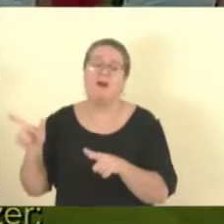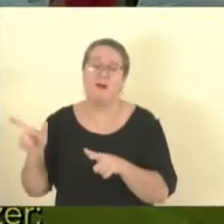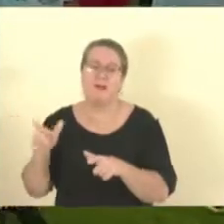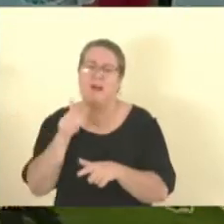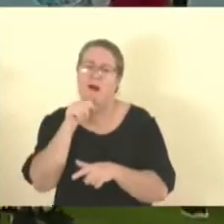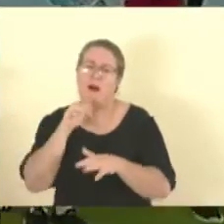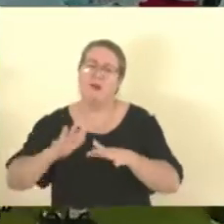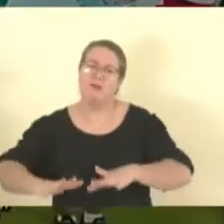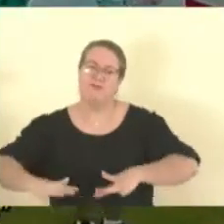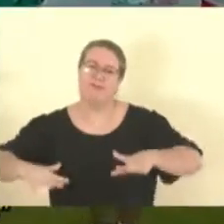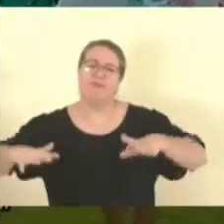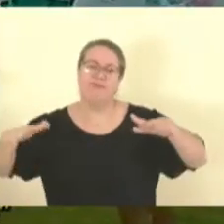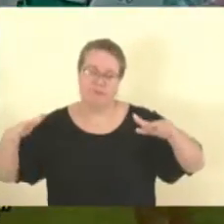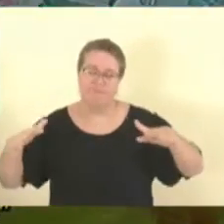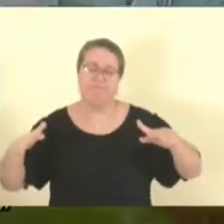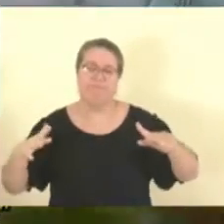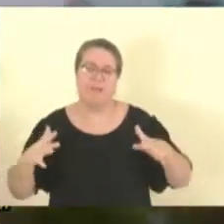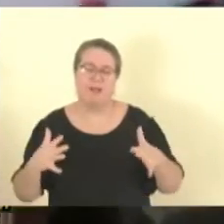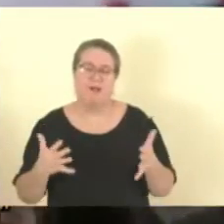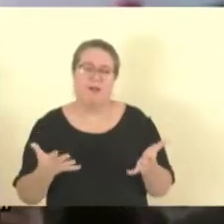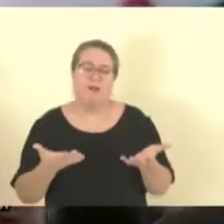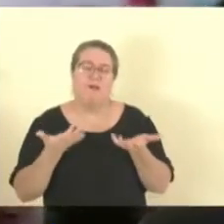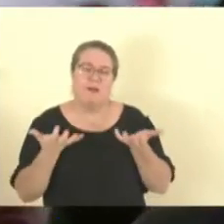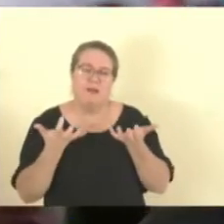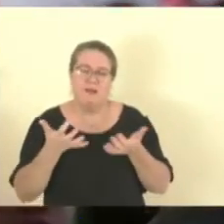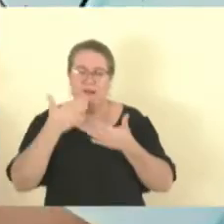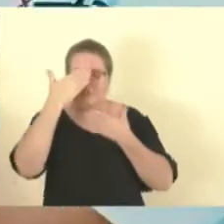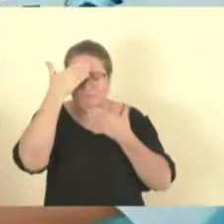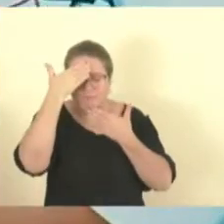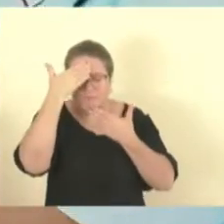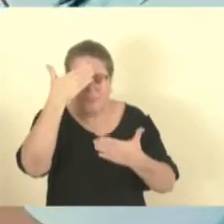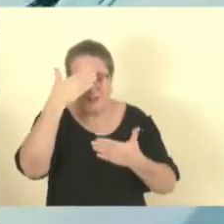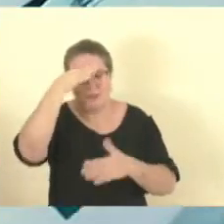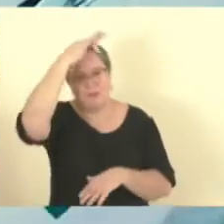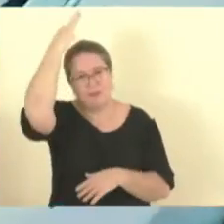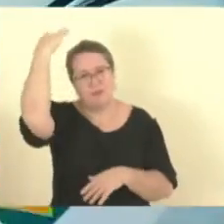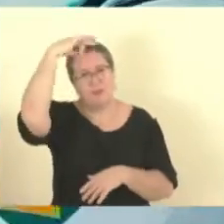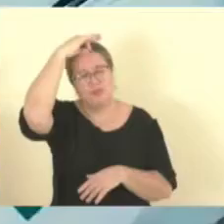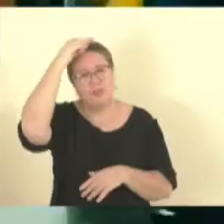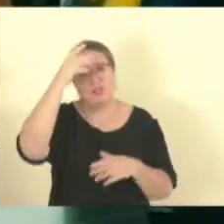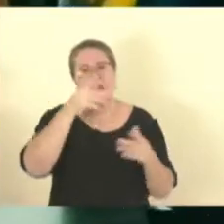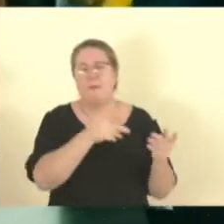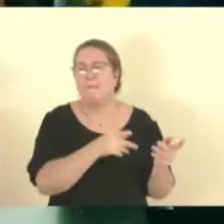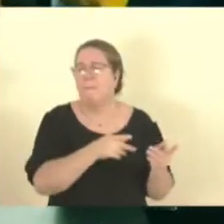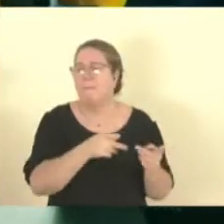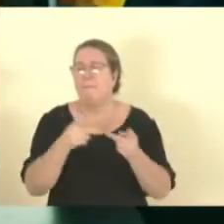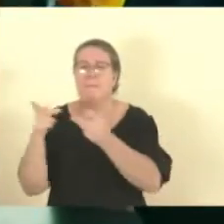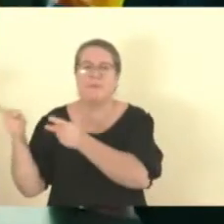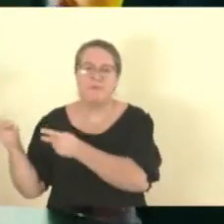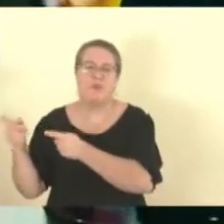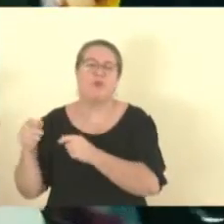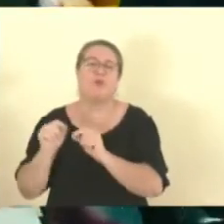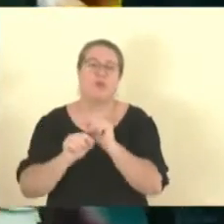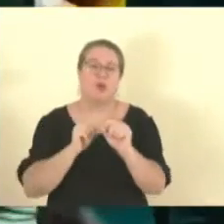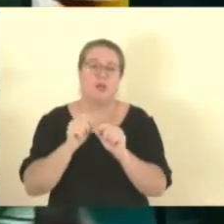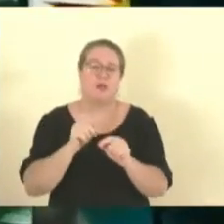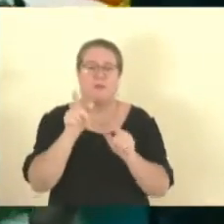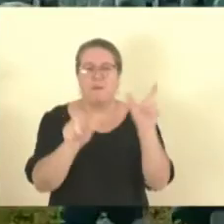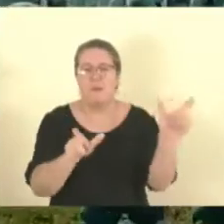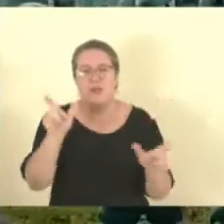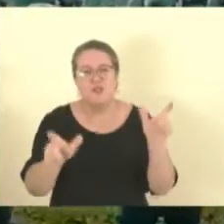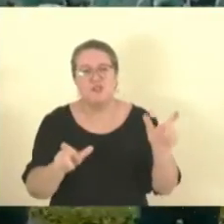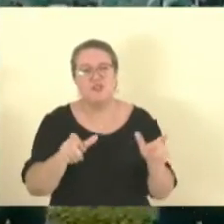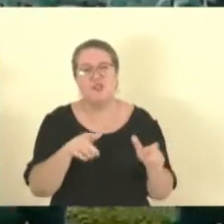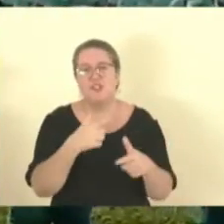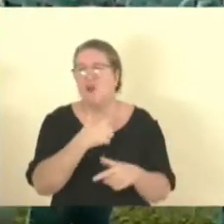ao Estado do Espírito Santo, que enviou os servidores, que enviou mantimentos para a nossa população.